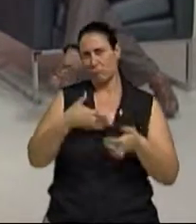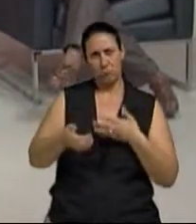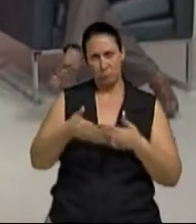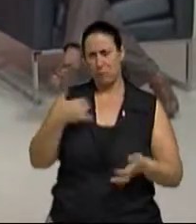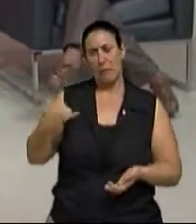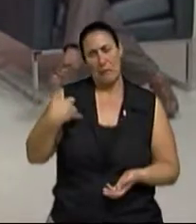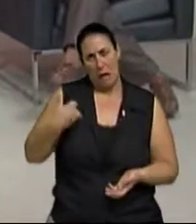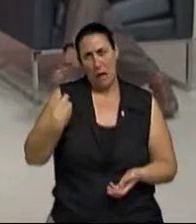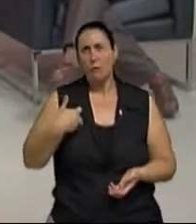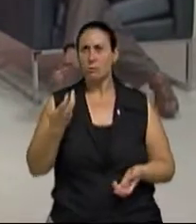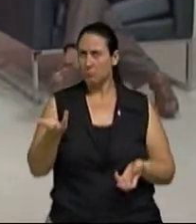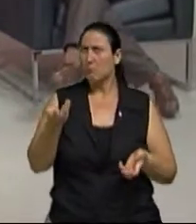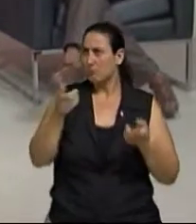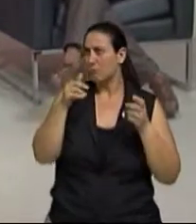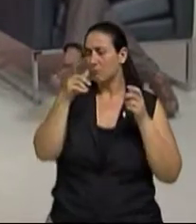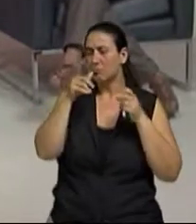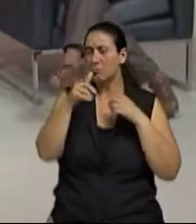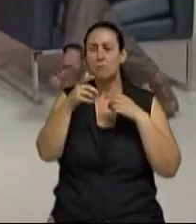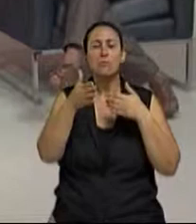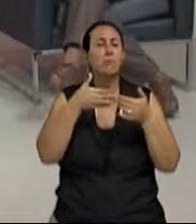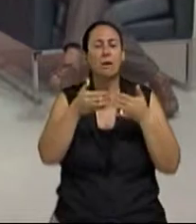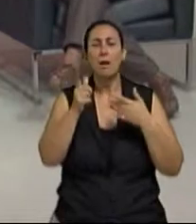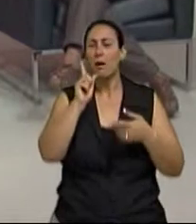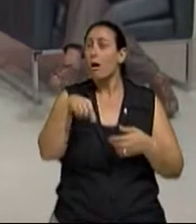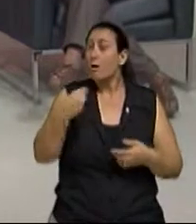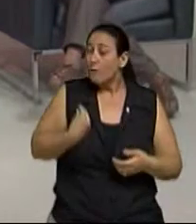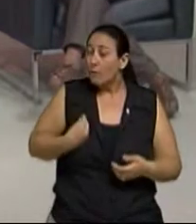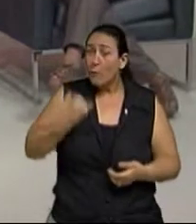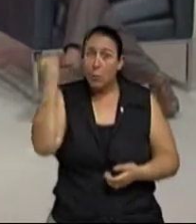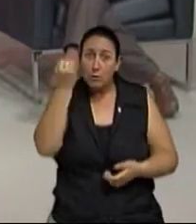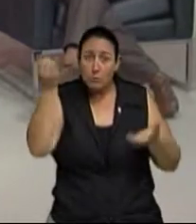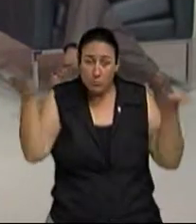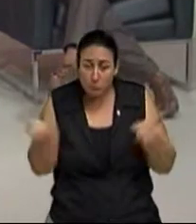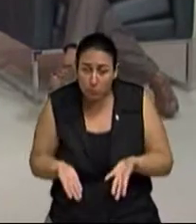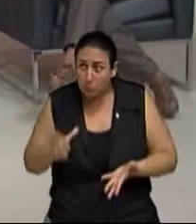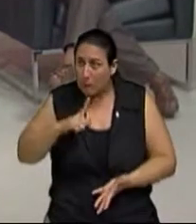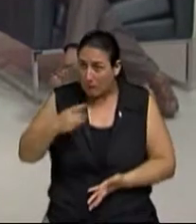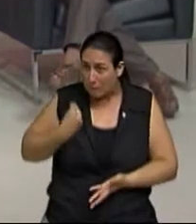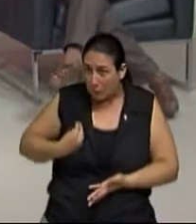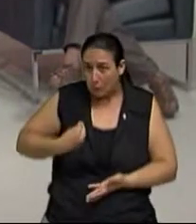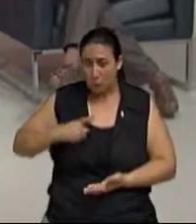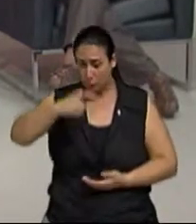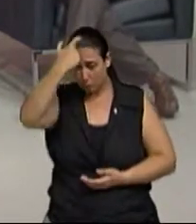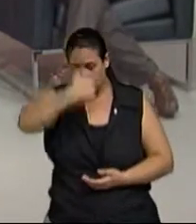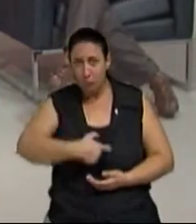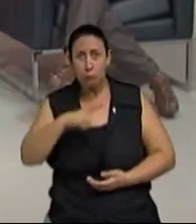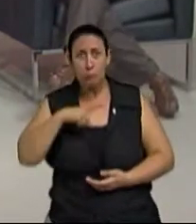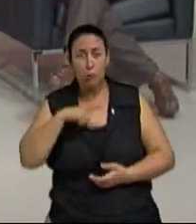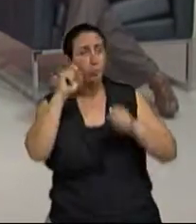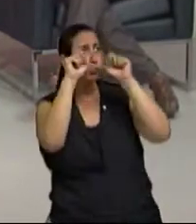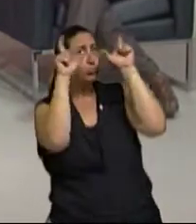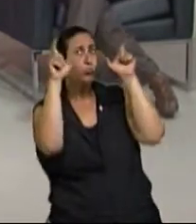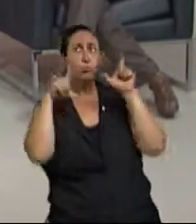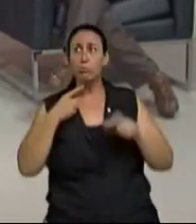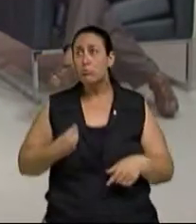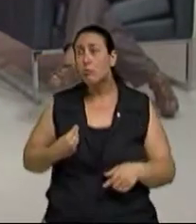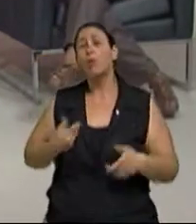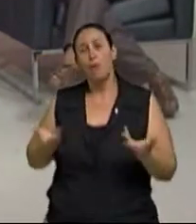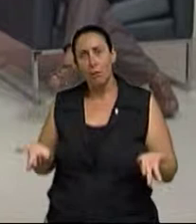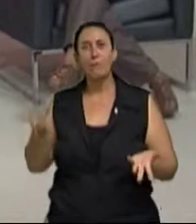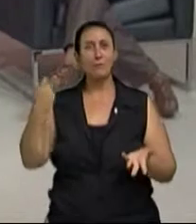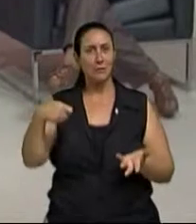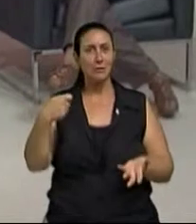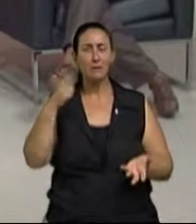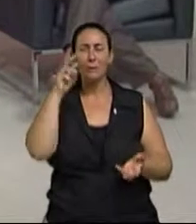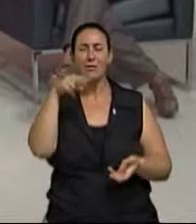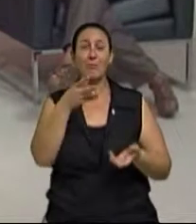gente, se realizar como pessoa, para quem está vivo neste momento aqui, vivendo este momento. E aí eu vou pegar uma questão assim,